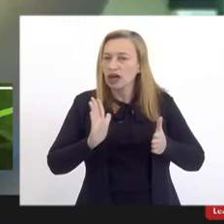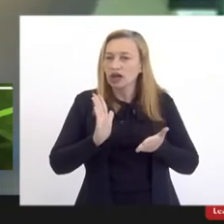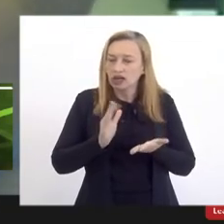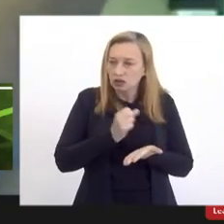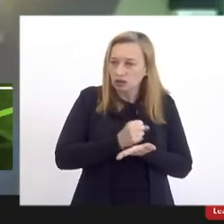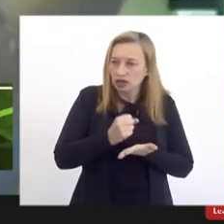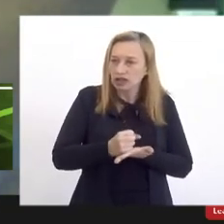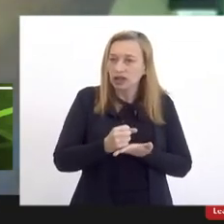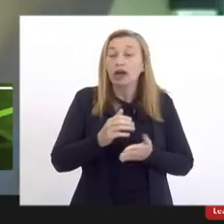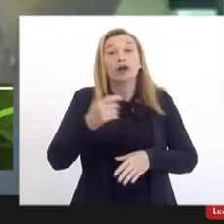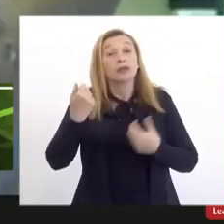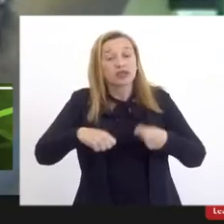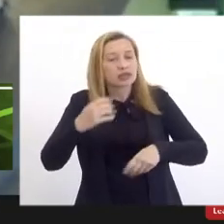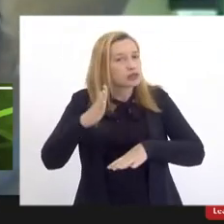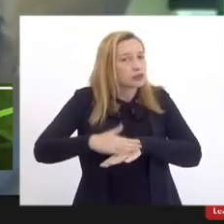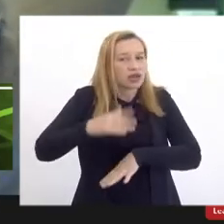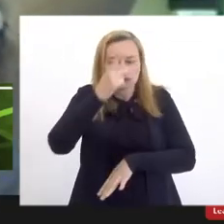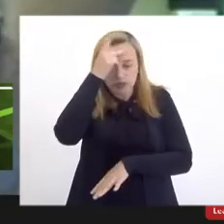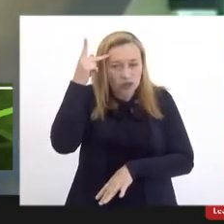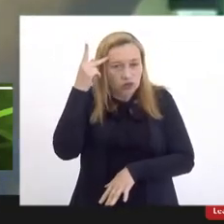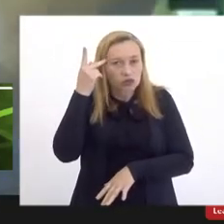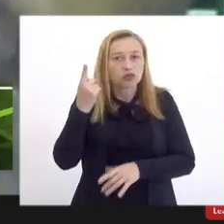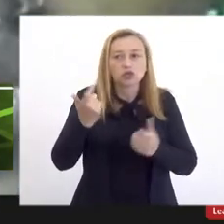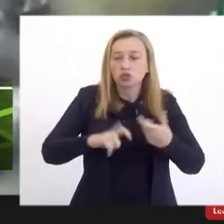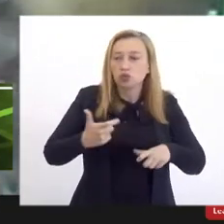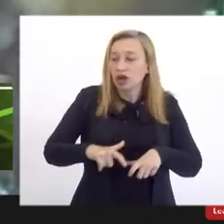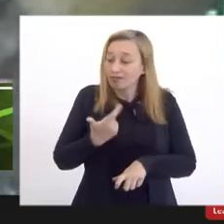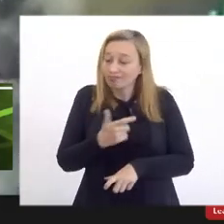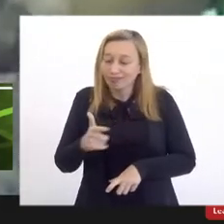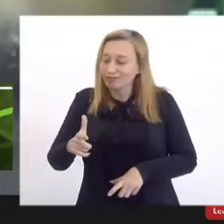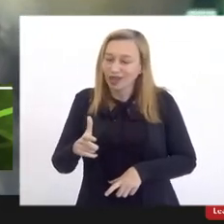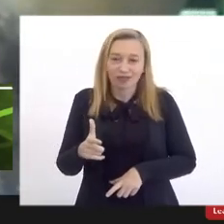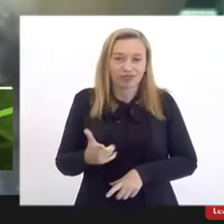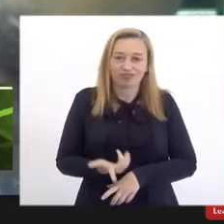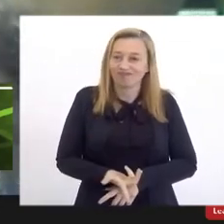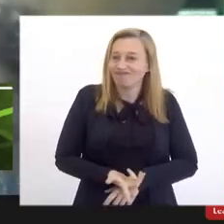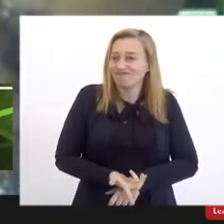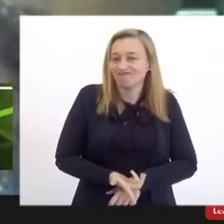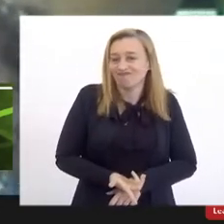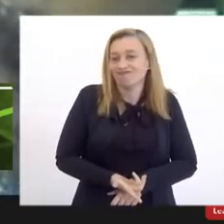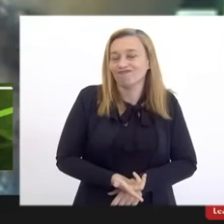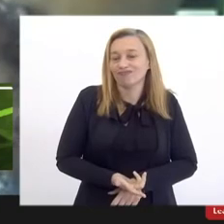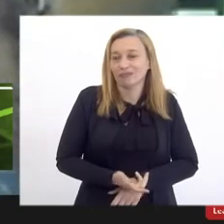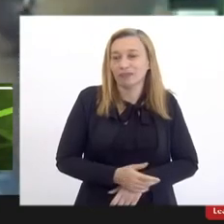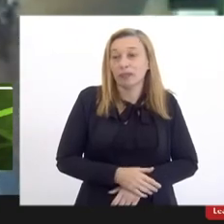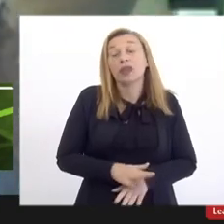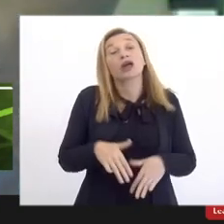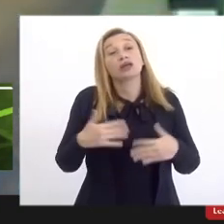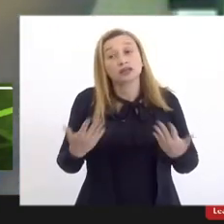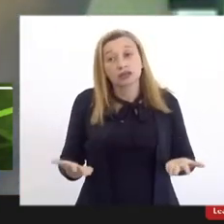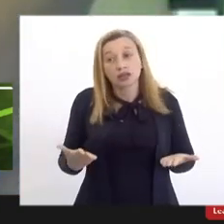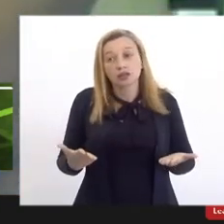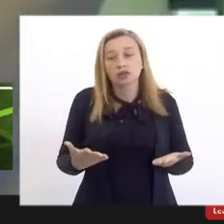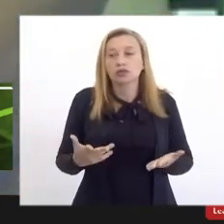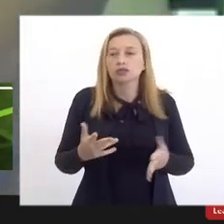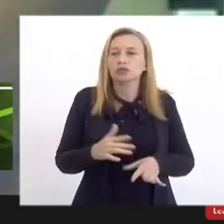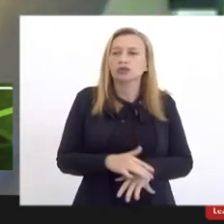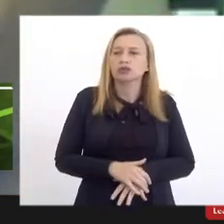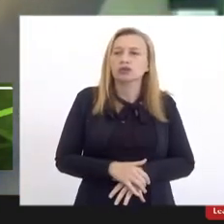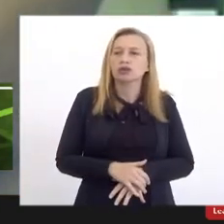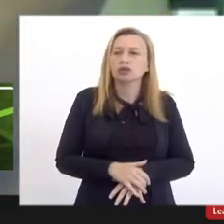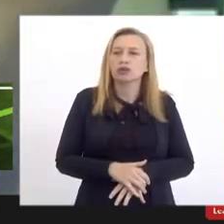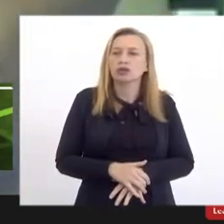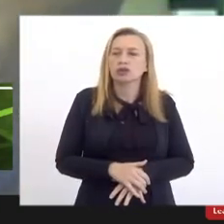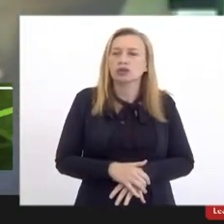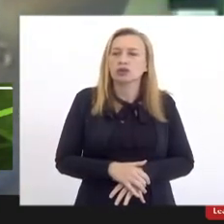precisaríamos de pessoal para isso, e nós não temos pessoal para isso. Então, quando nós falamos a